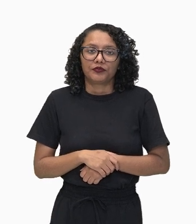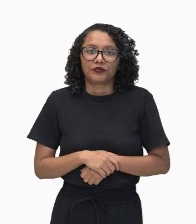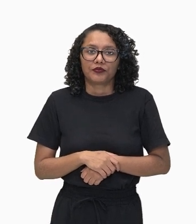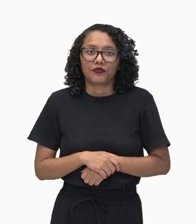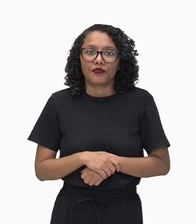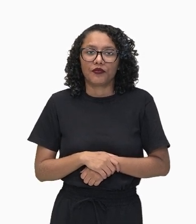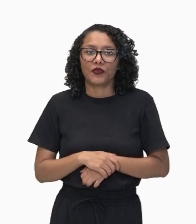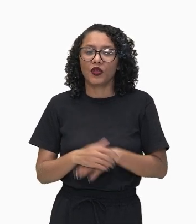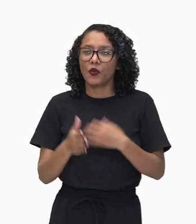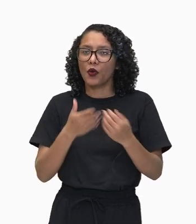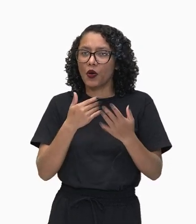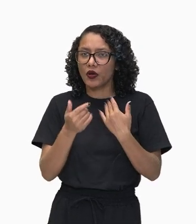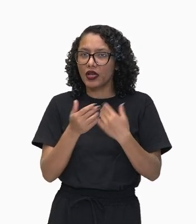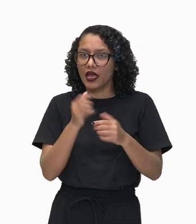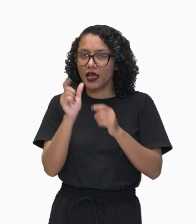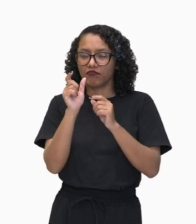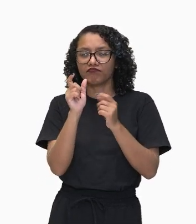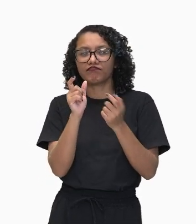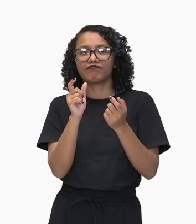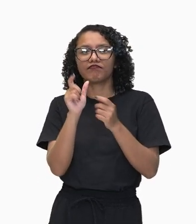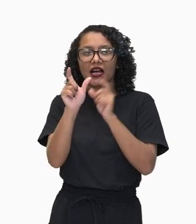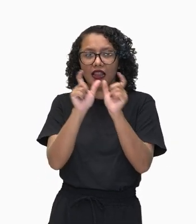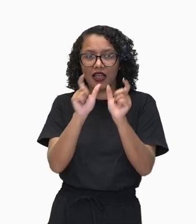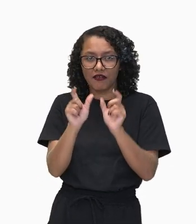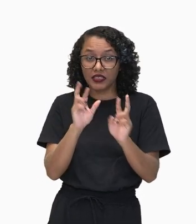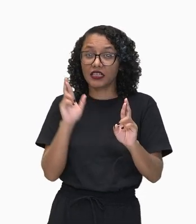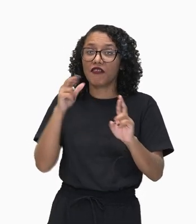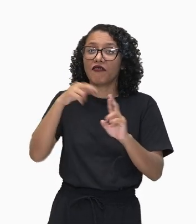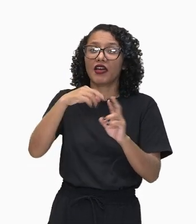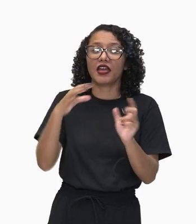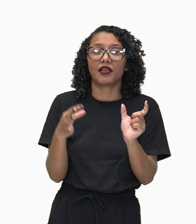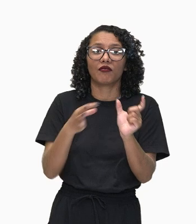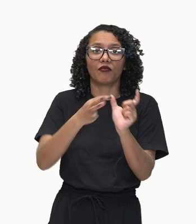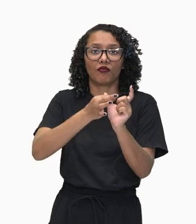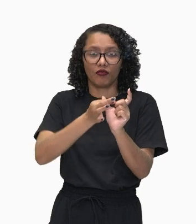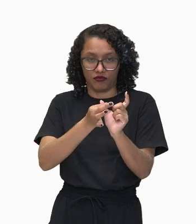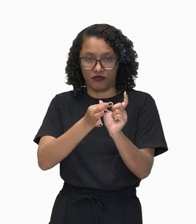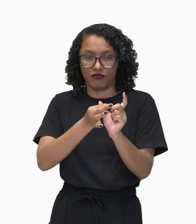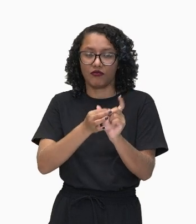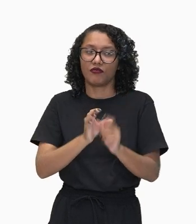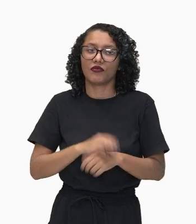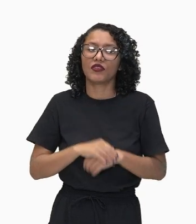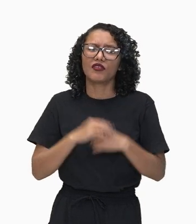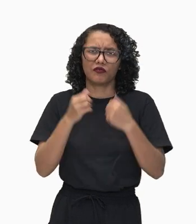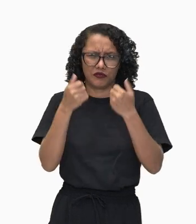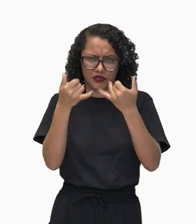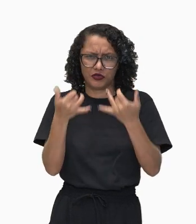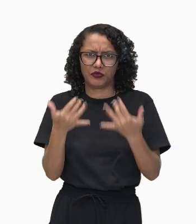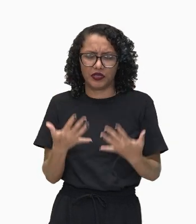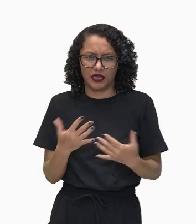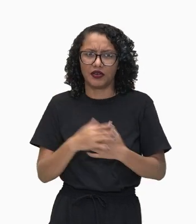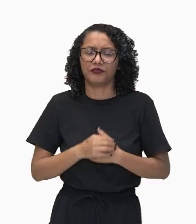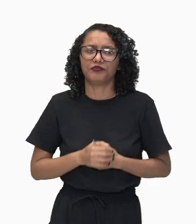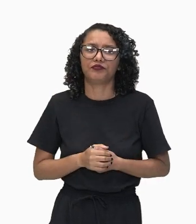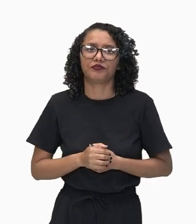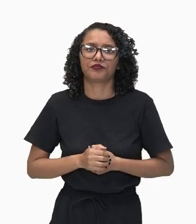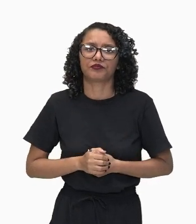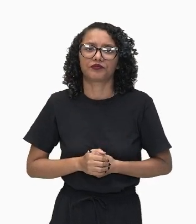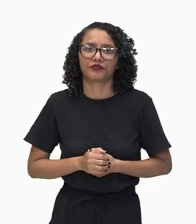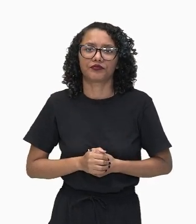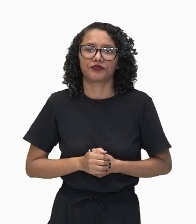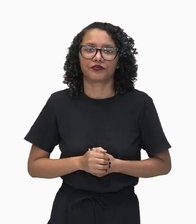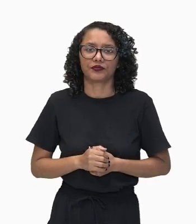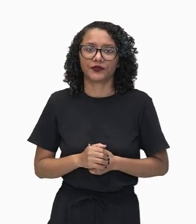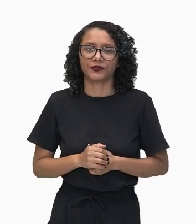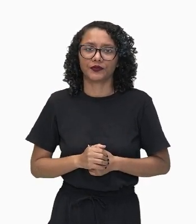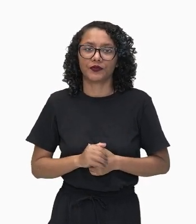Qualquer um desses nomes você vai encontrar por aí, tá bom? Vamos definir um pouco mais aí sobre conjunção. Então, vamos lá. Olha só, observe